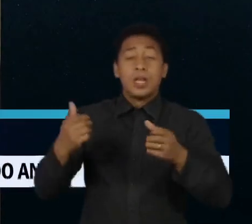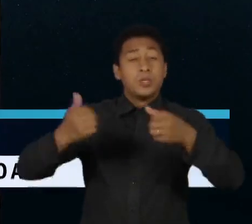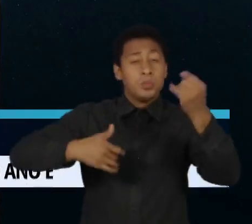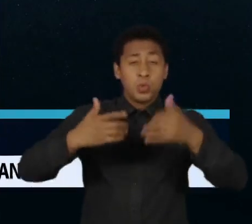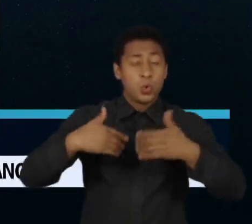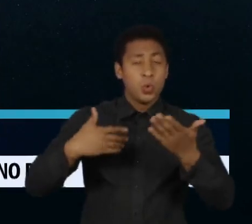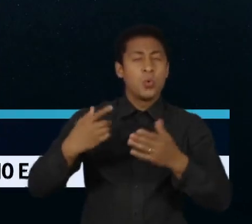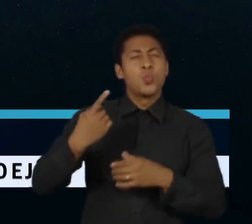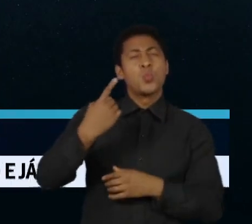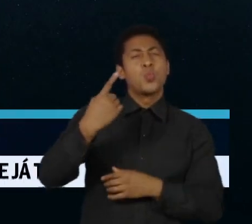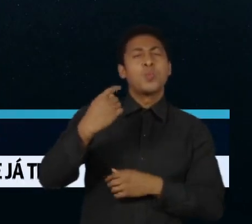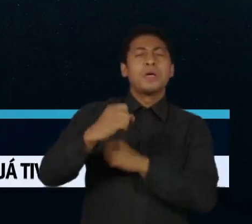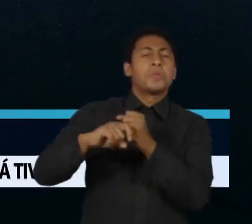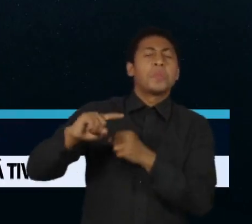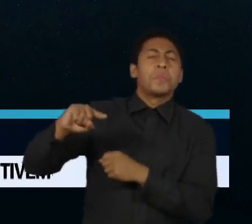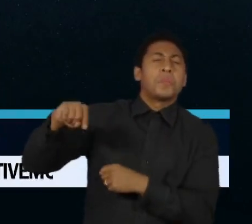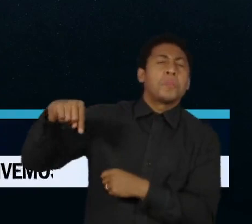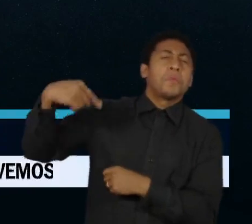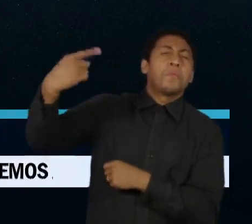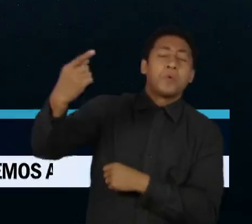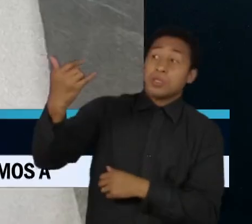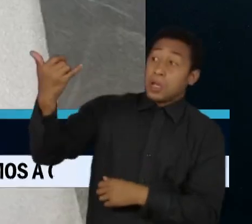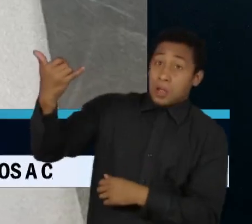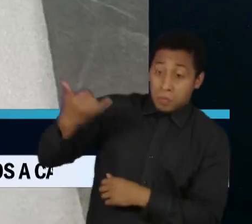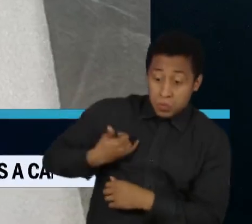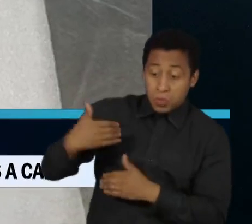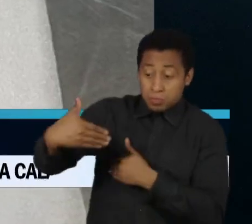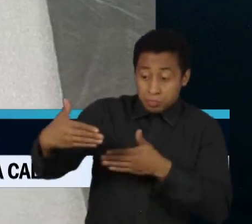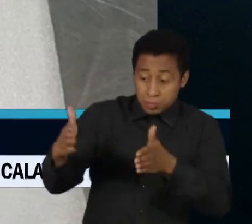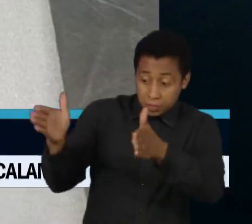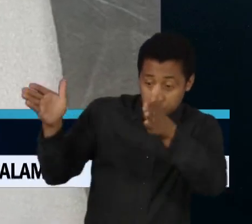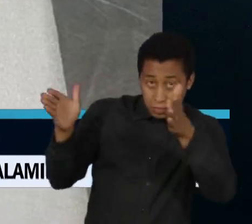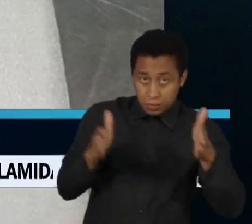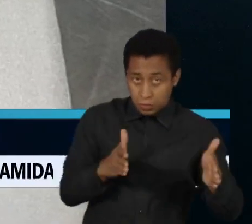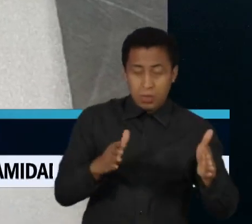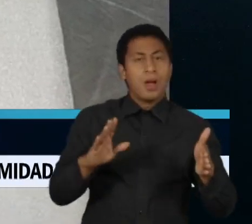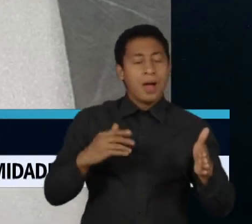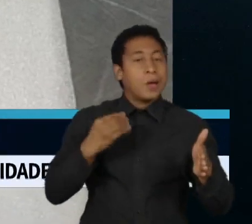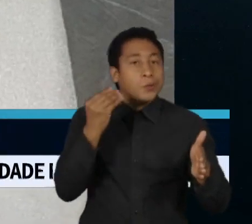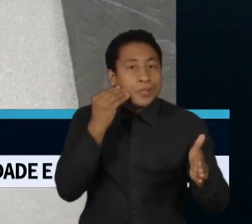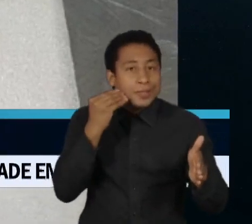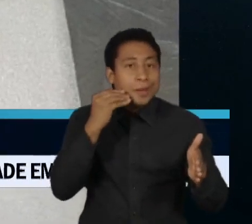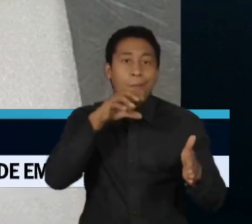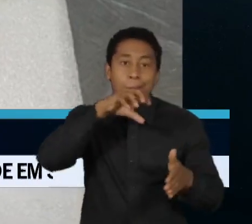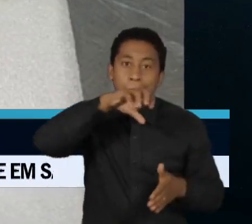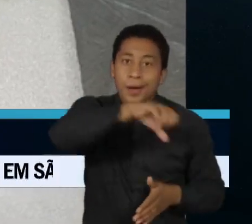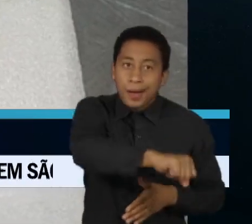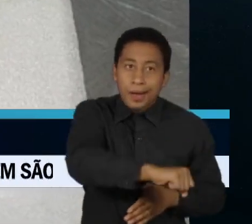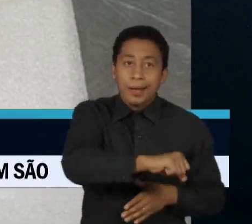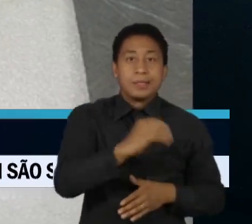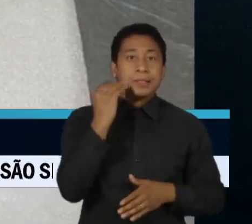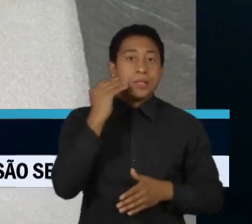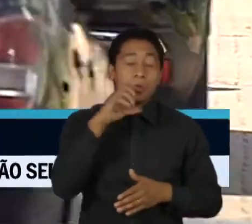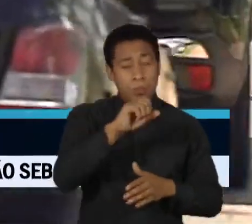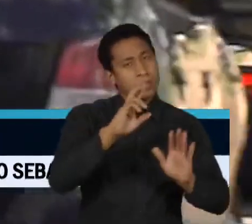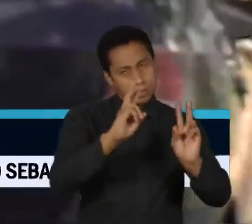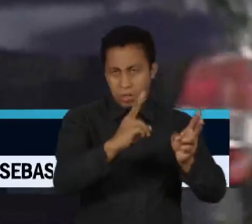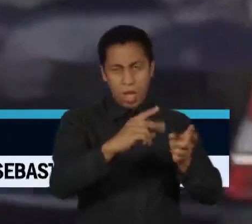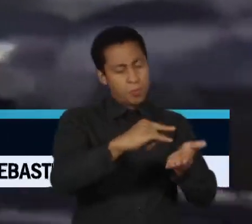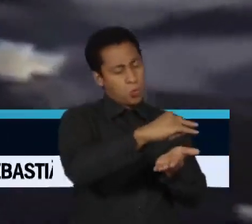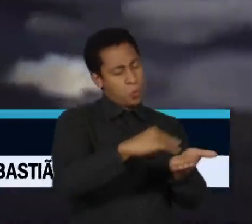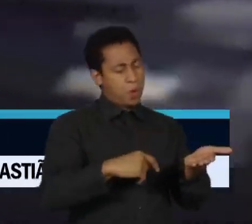joias mais de um ano depois da chegada delas ao país e que todas as vezes que tentou recuperá-las foi por meio de ofício.